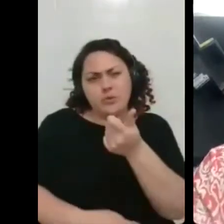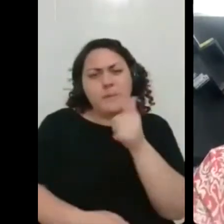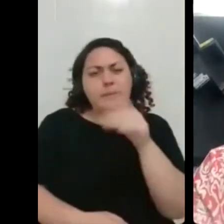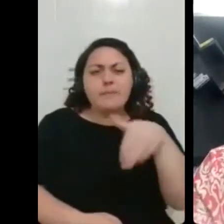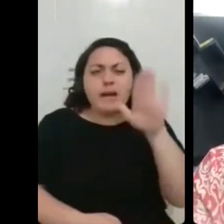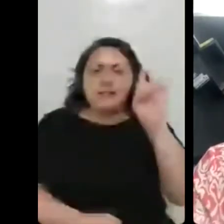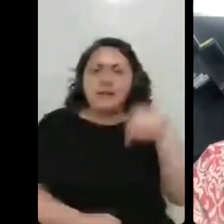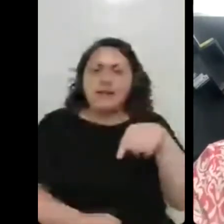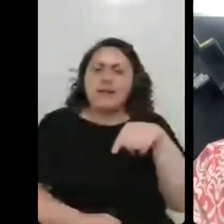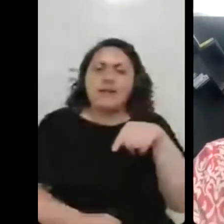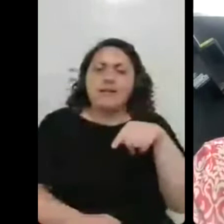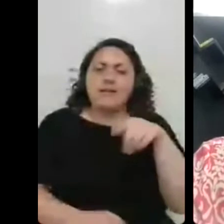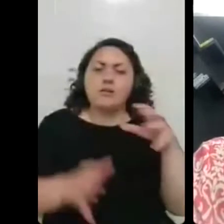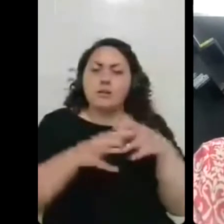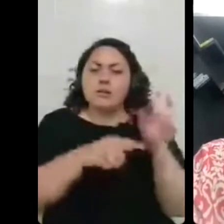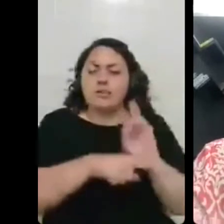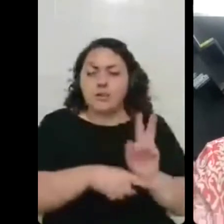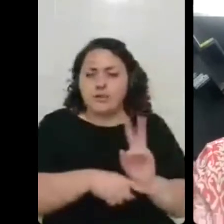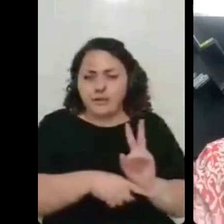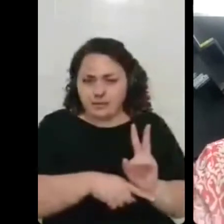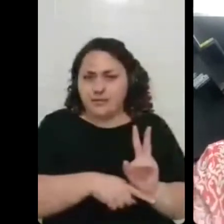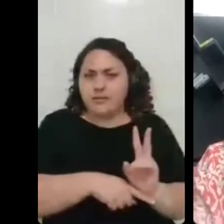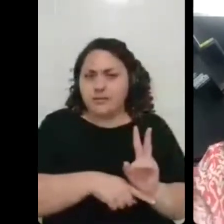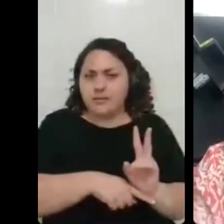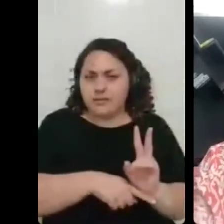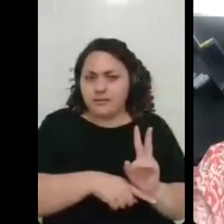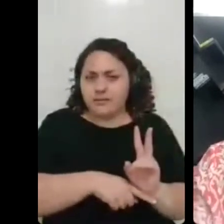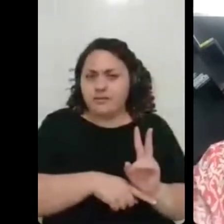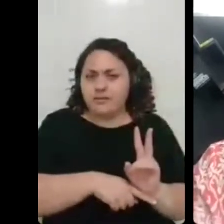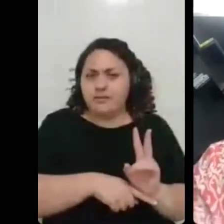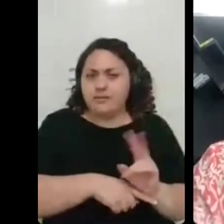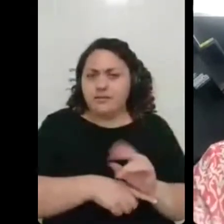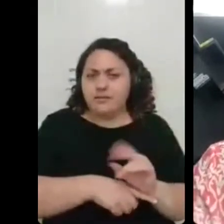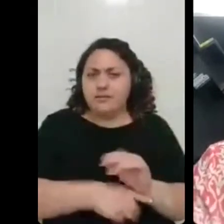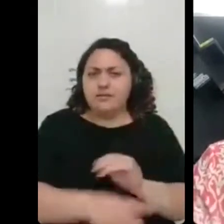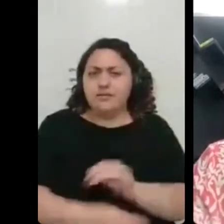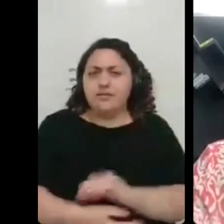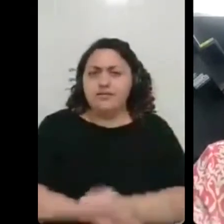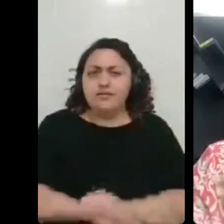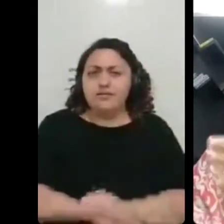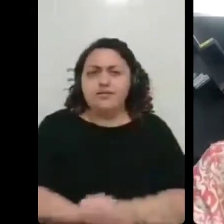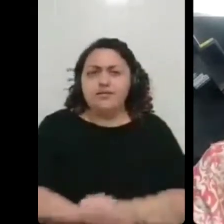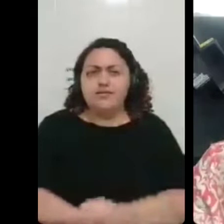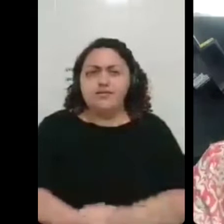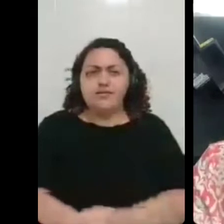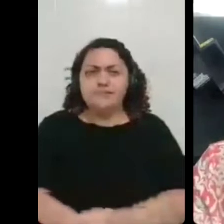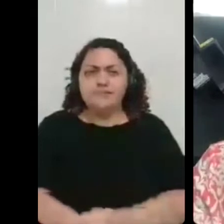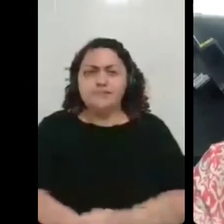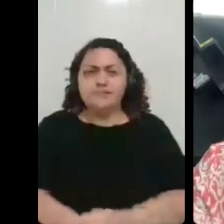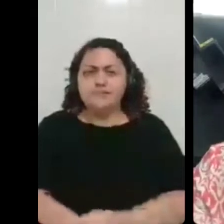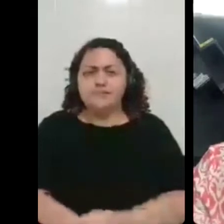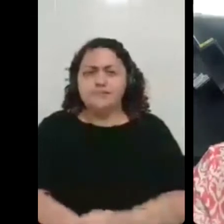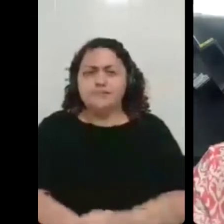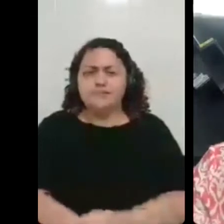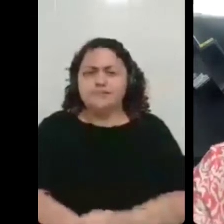gurias da portaria o pessoal da segurança e aí no meio dessa andança assim